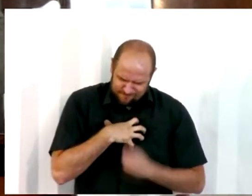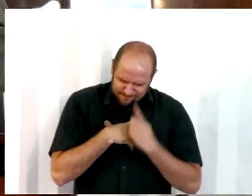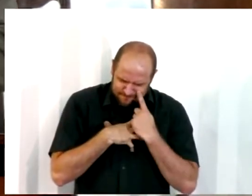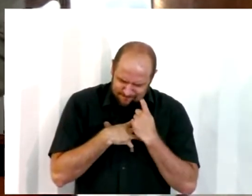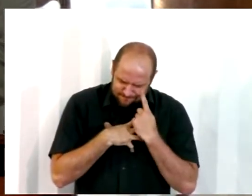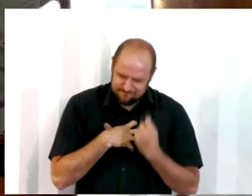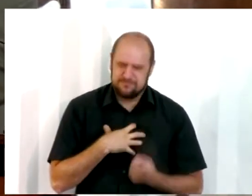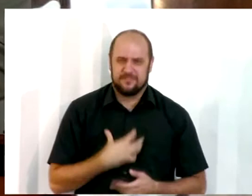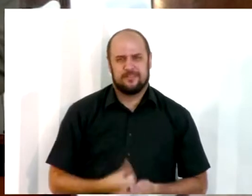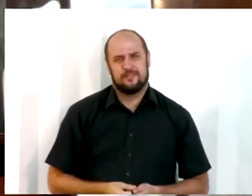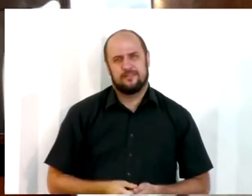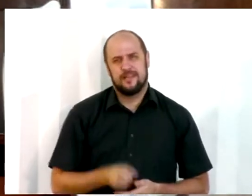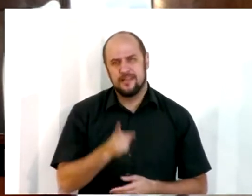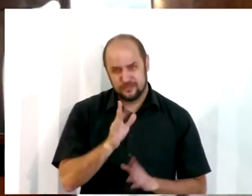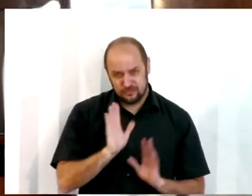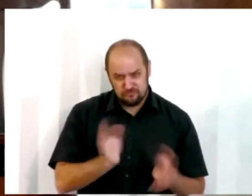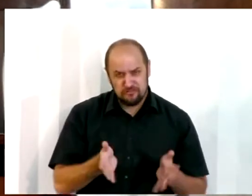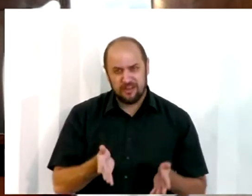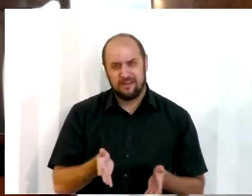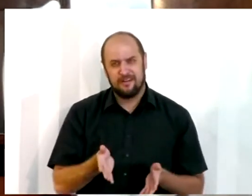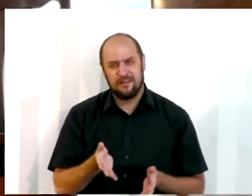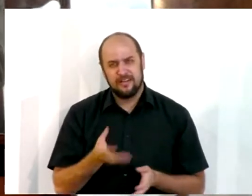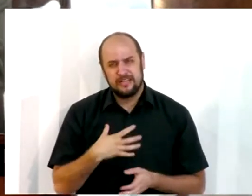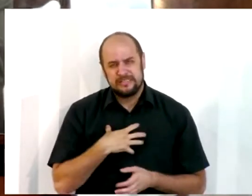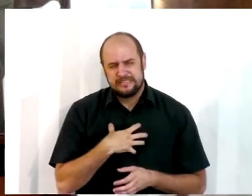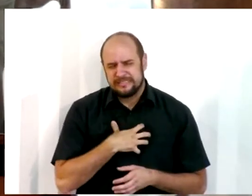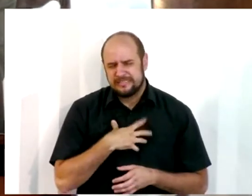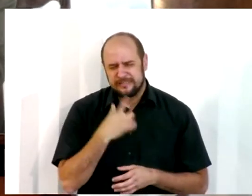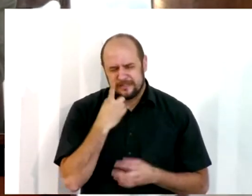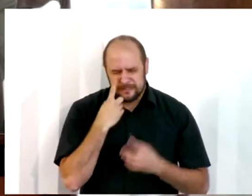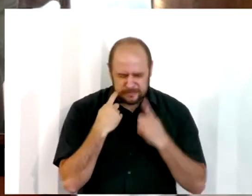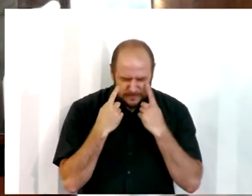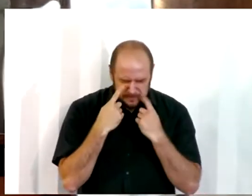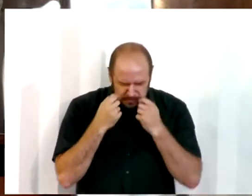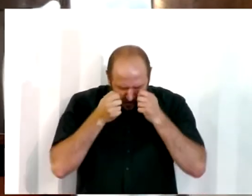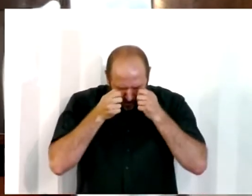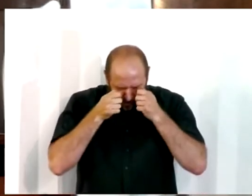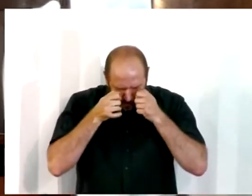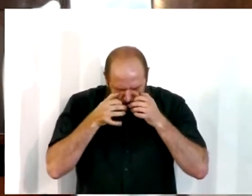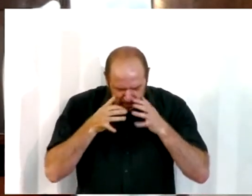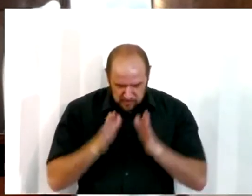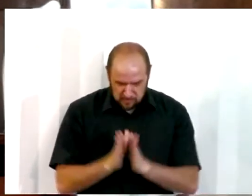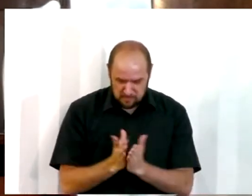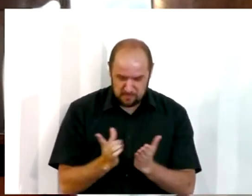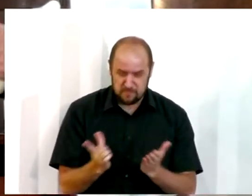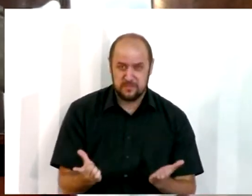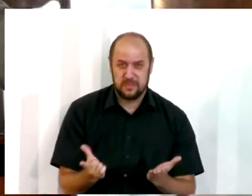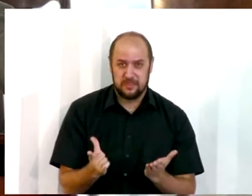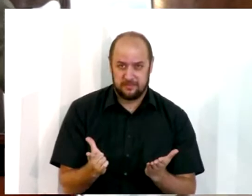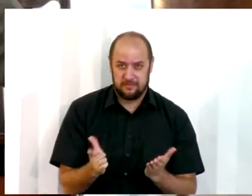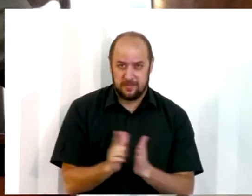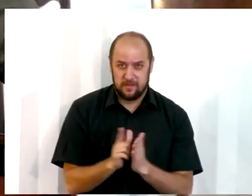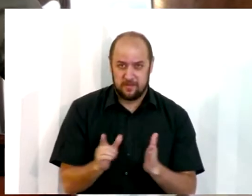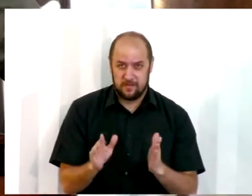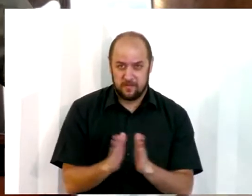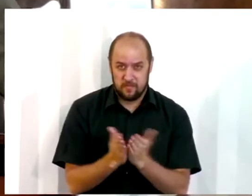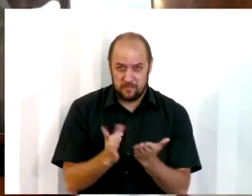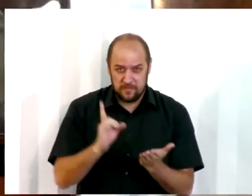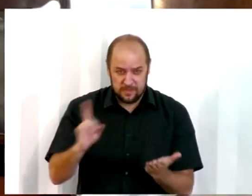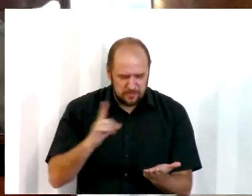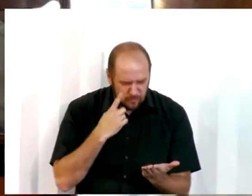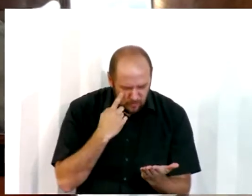Você já chorou a ponto de suas lágrimas molharem as páginas da sua Bíblia, ou talvez a tela do seu celular,